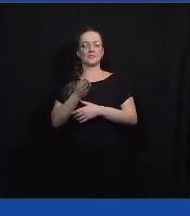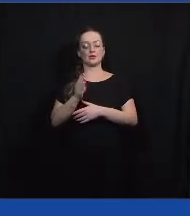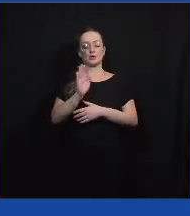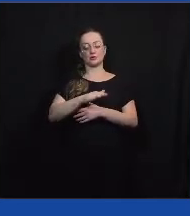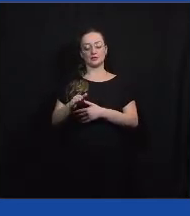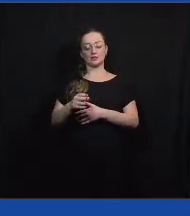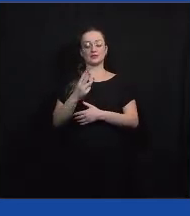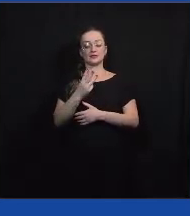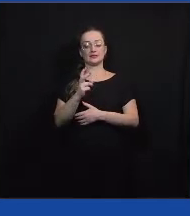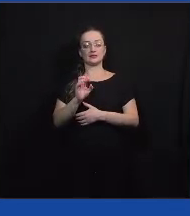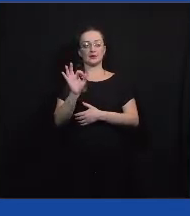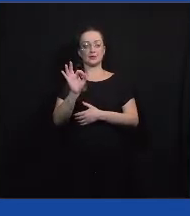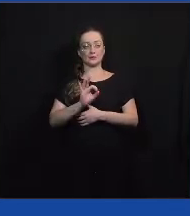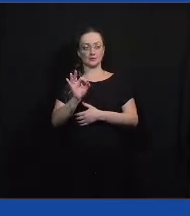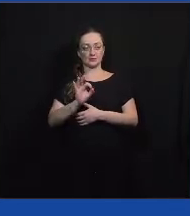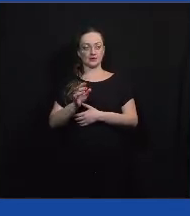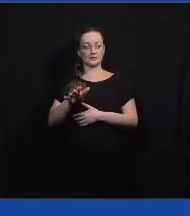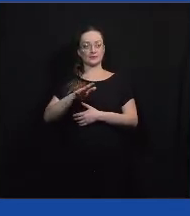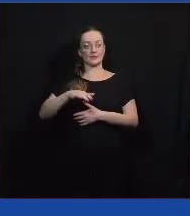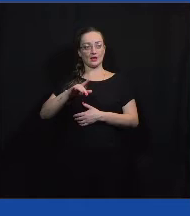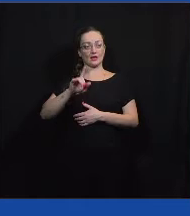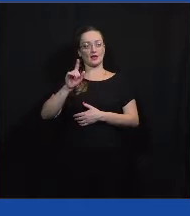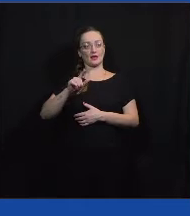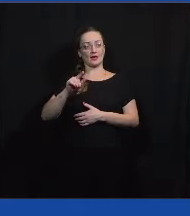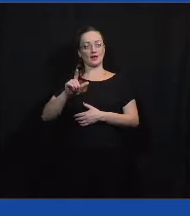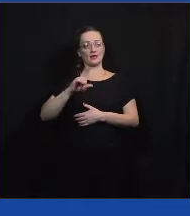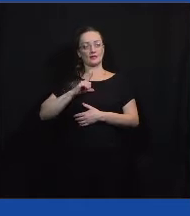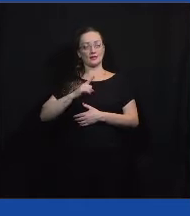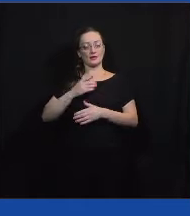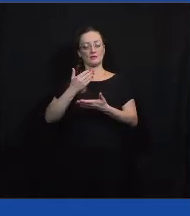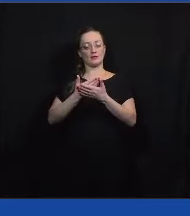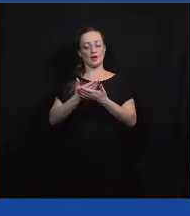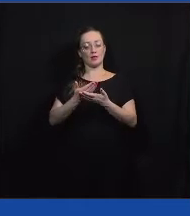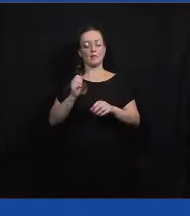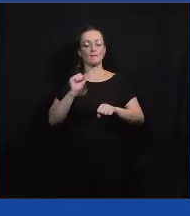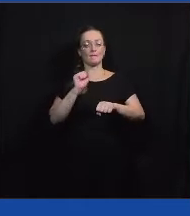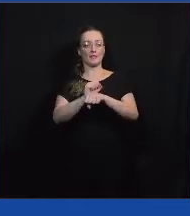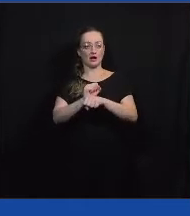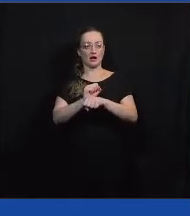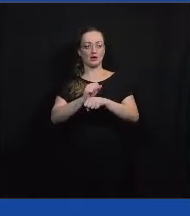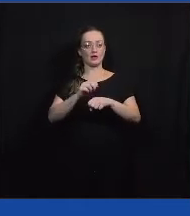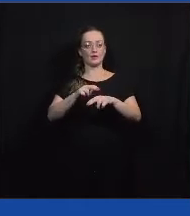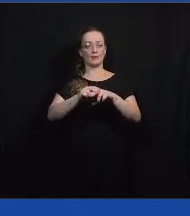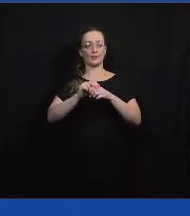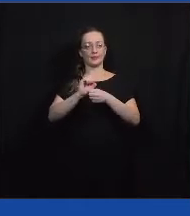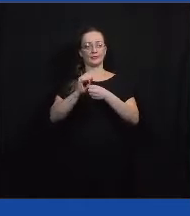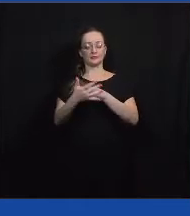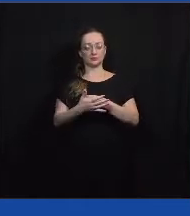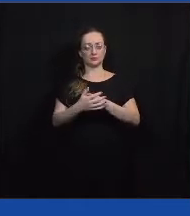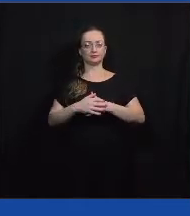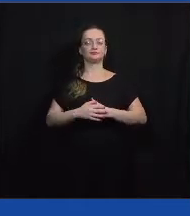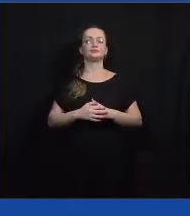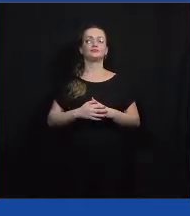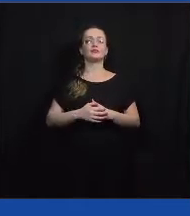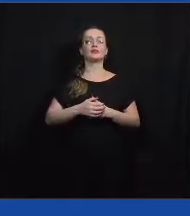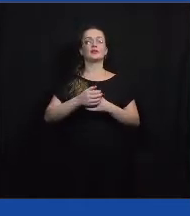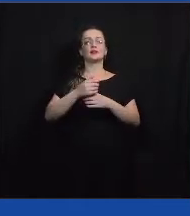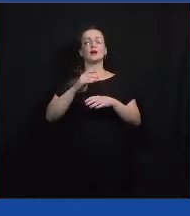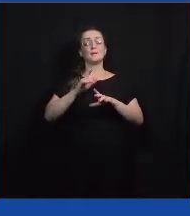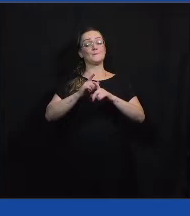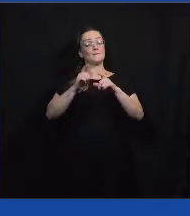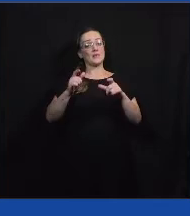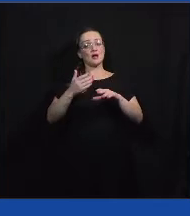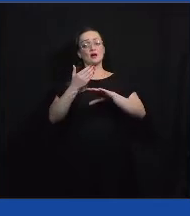35% desse número tiveram aulas suspensas durante a pandemia, e quase 60% estão com aulas remotas.